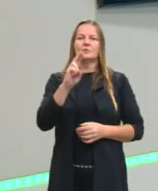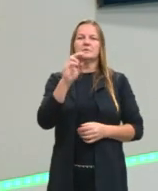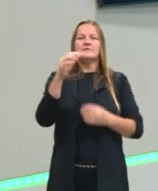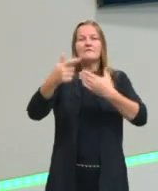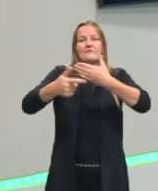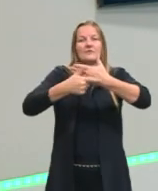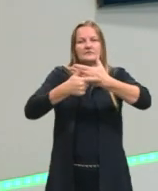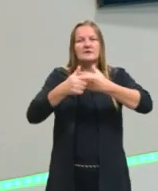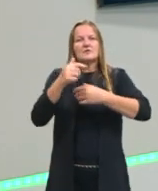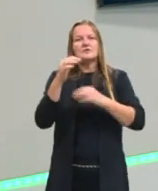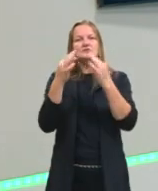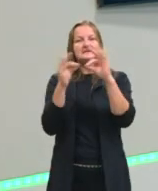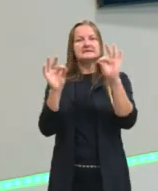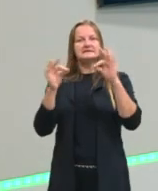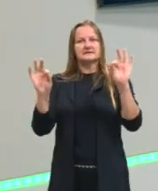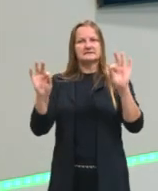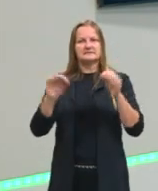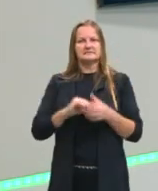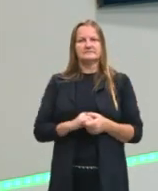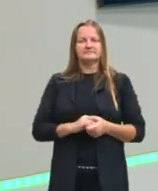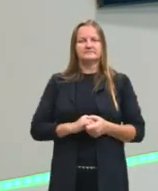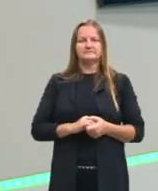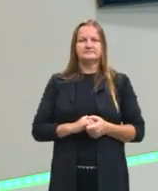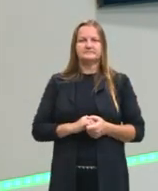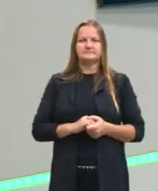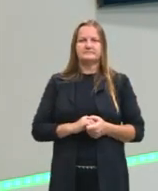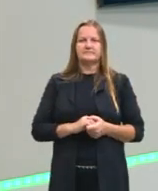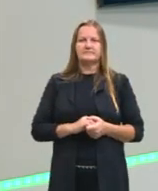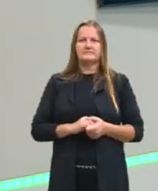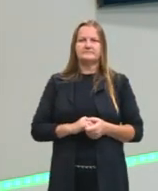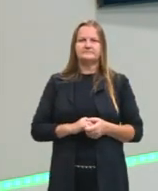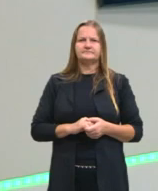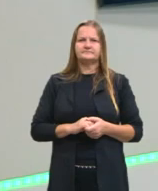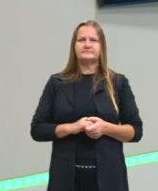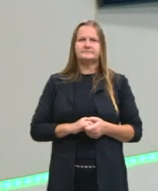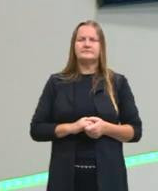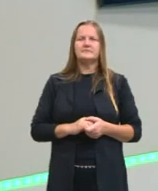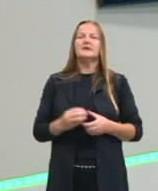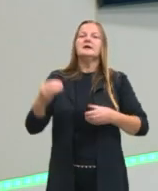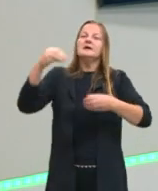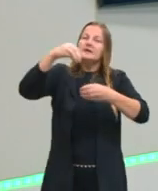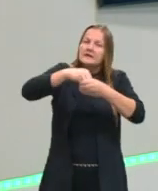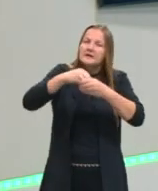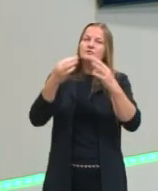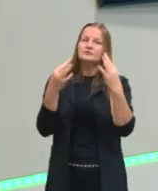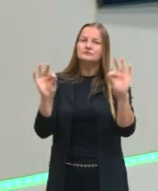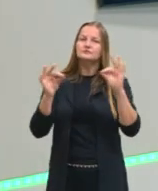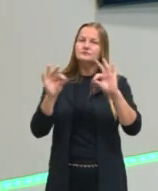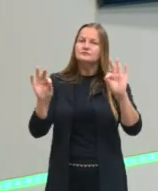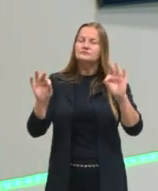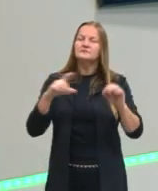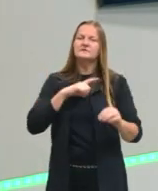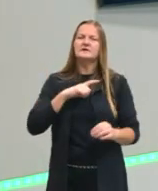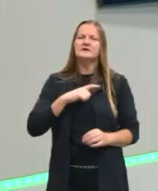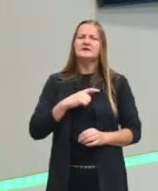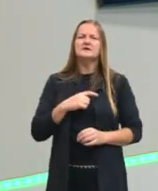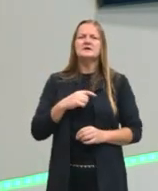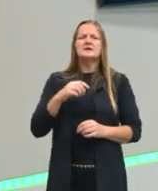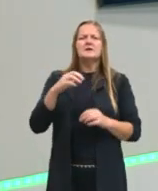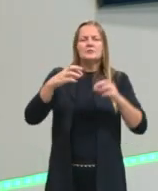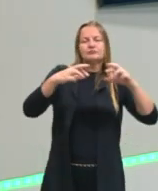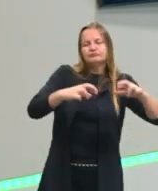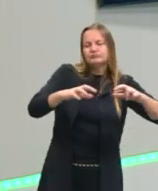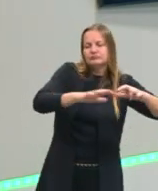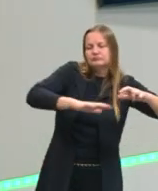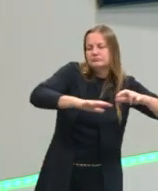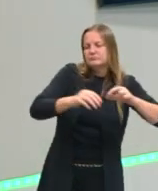função sintática. Dentro da sintaxe a gente tem duas sub-áreas, por